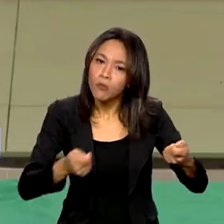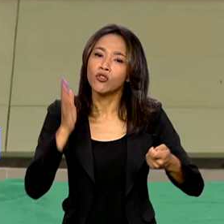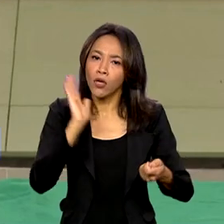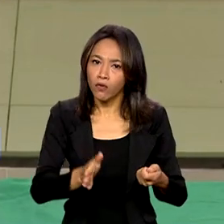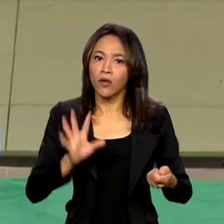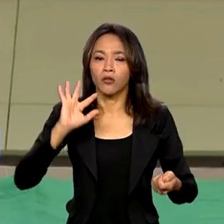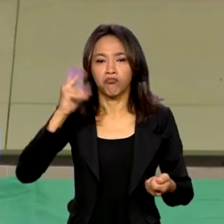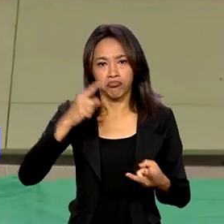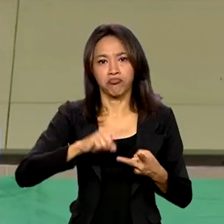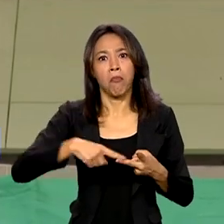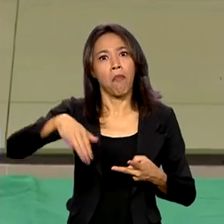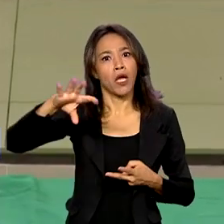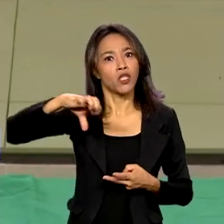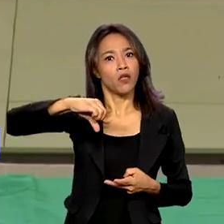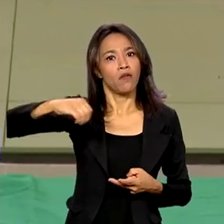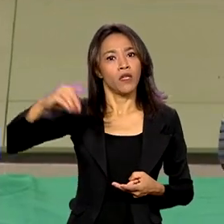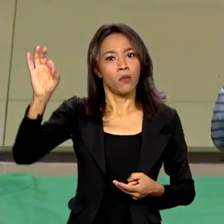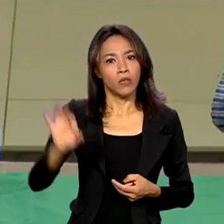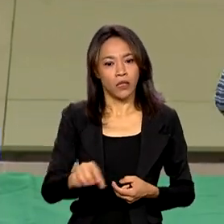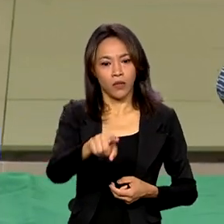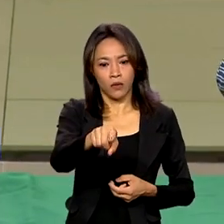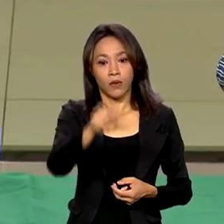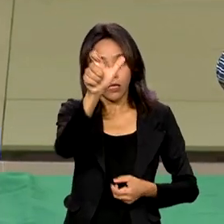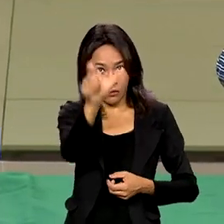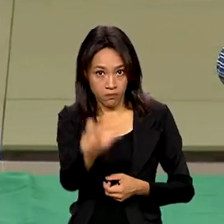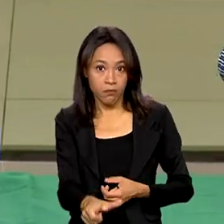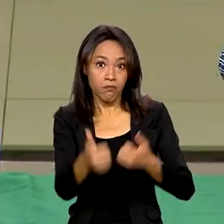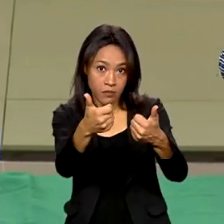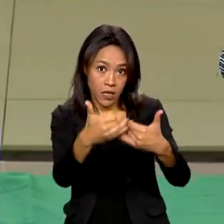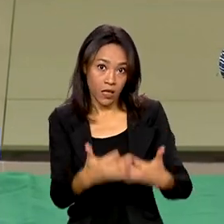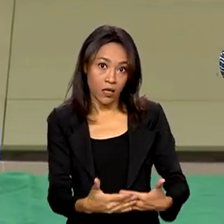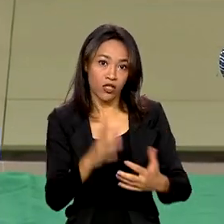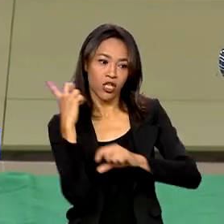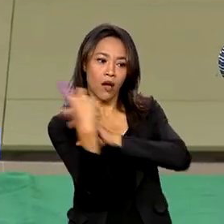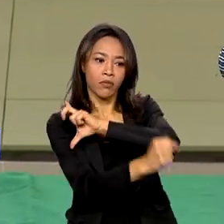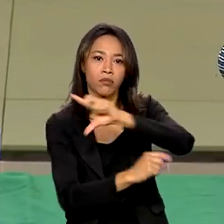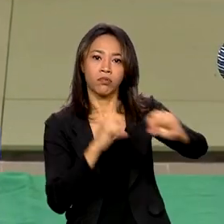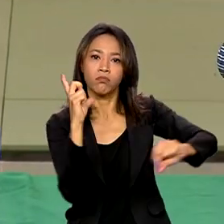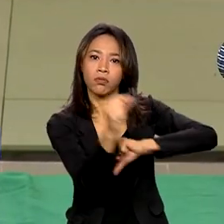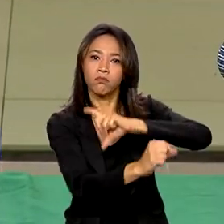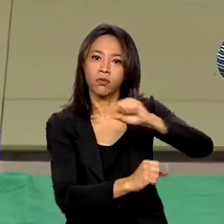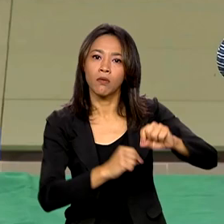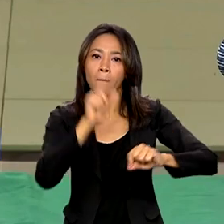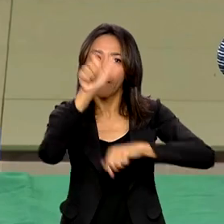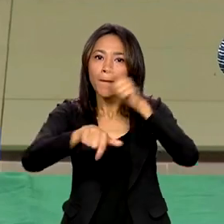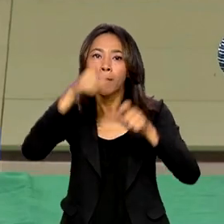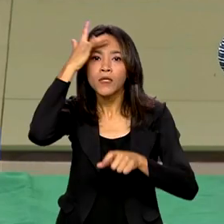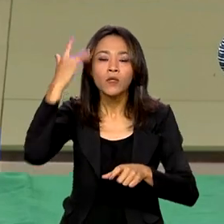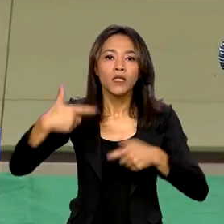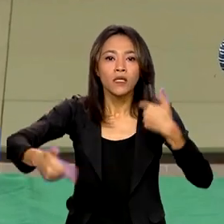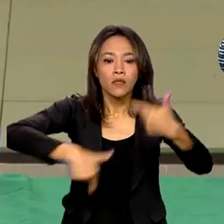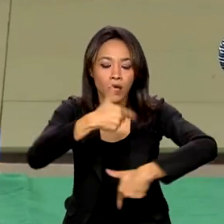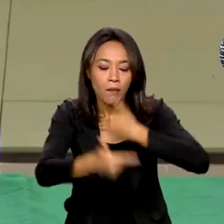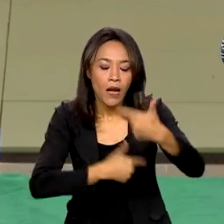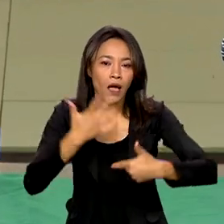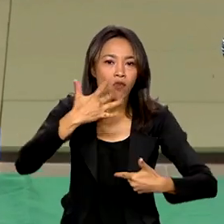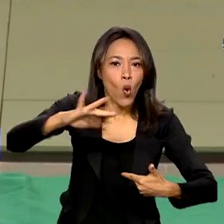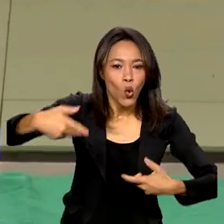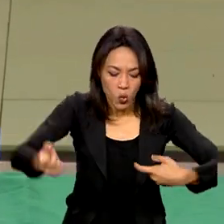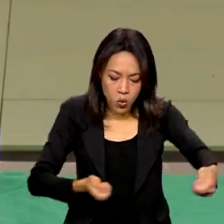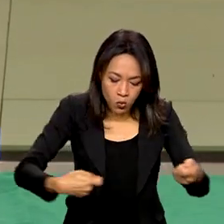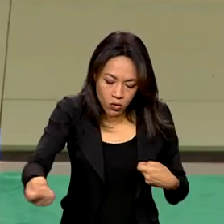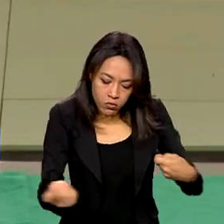% dos garimpeiros já saíram da terra indígena. A diminuição da atividade